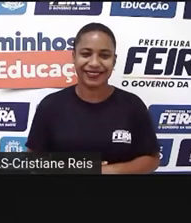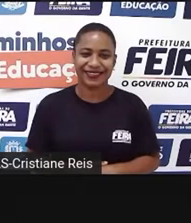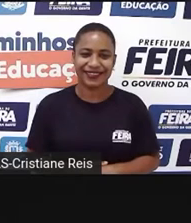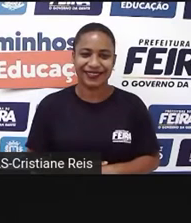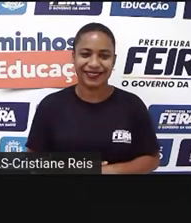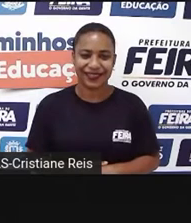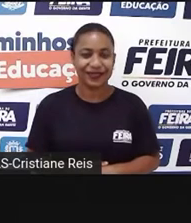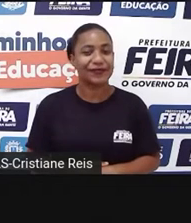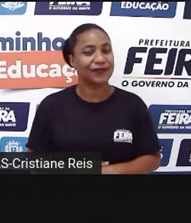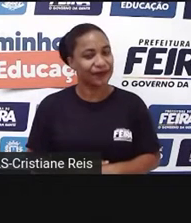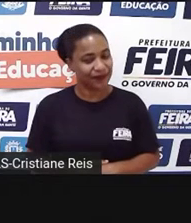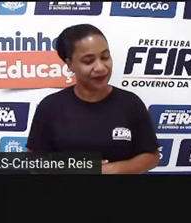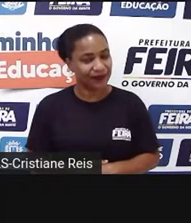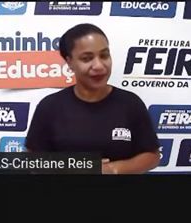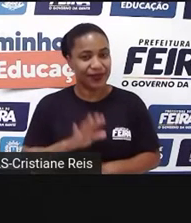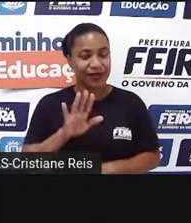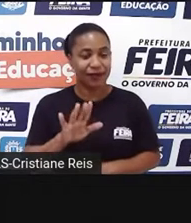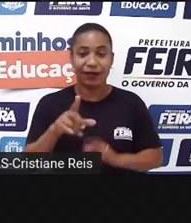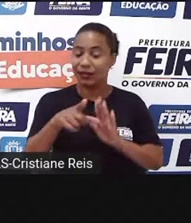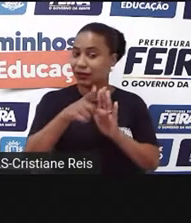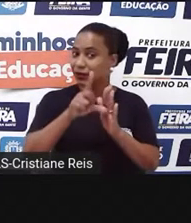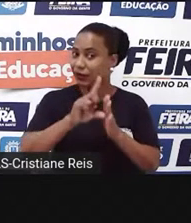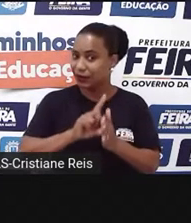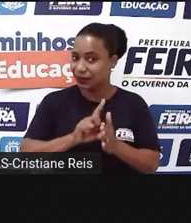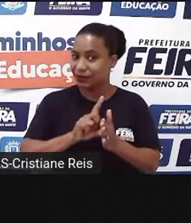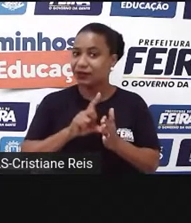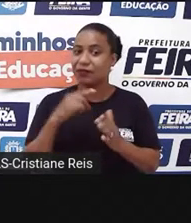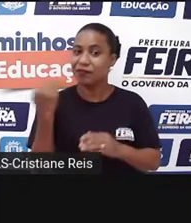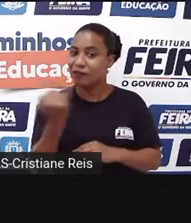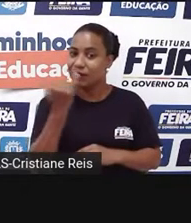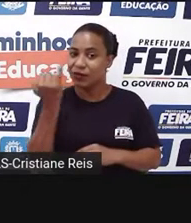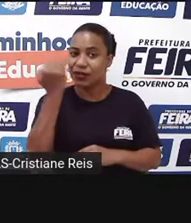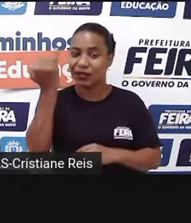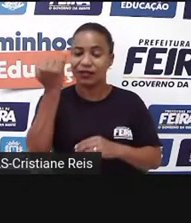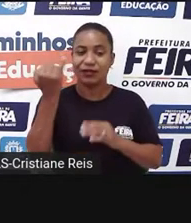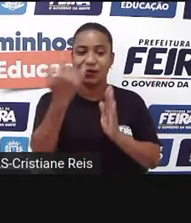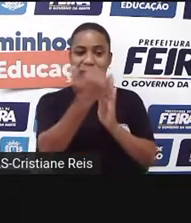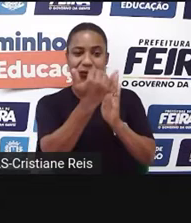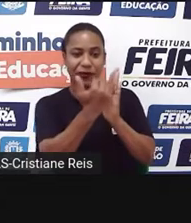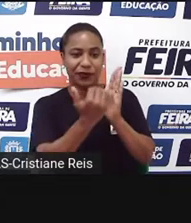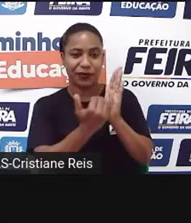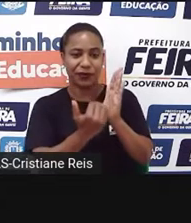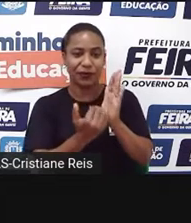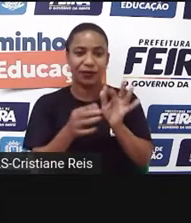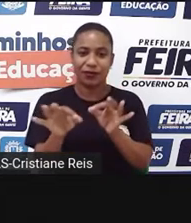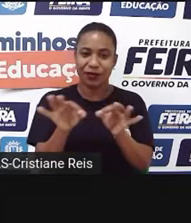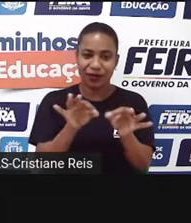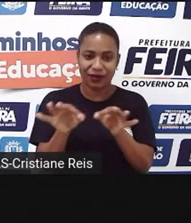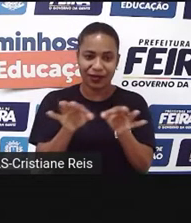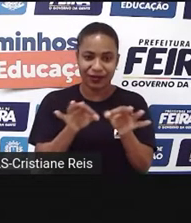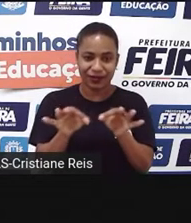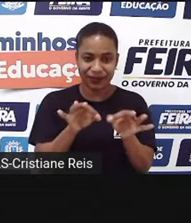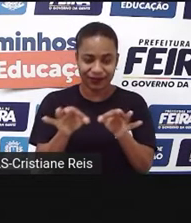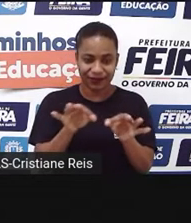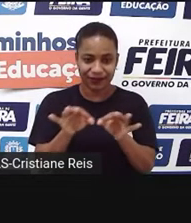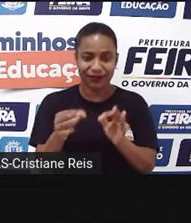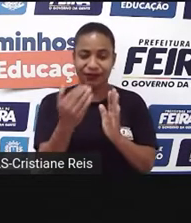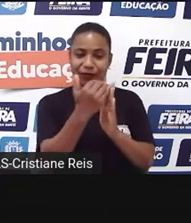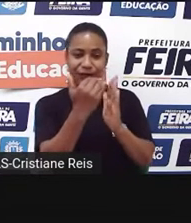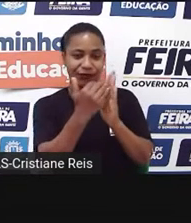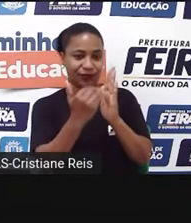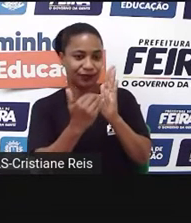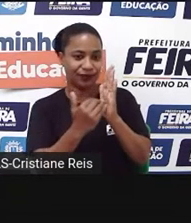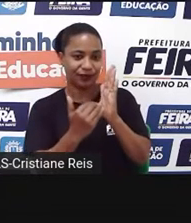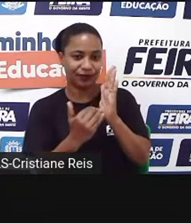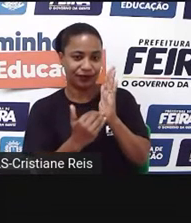É claro que antes de qualquer coisa, importante organizarmos o nosso caderno de inglês. Escreva aí o cabeçalho em